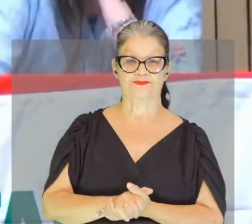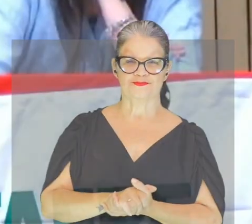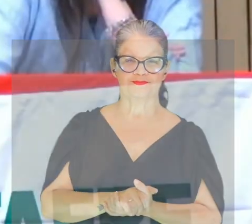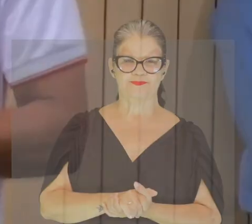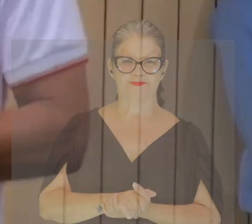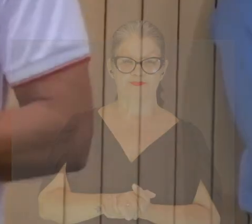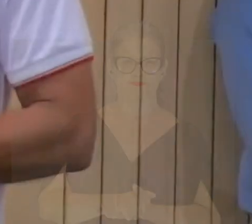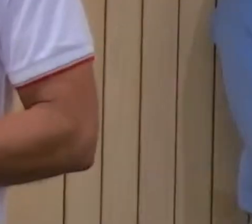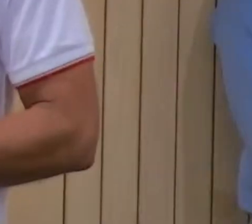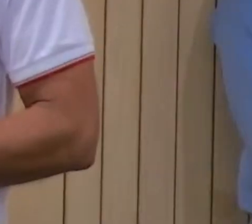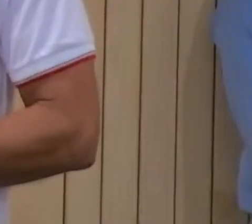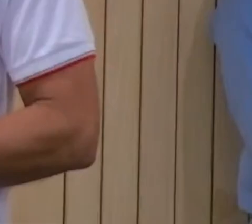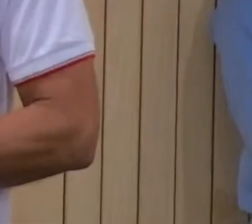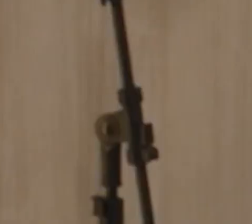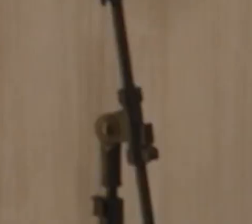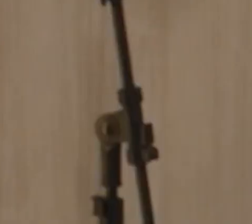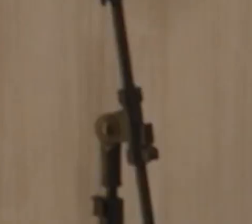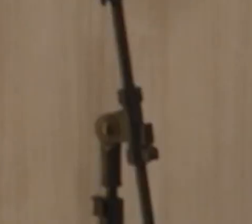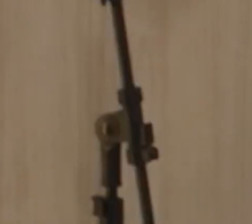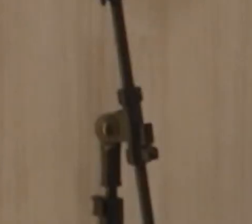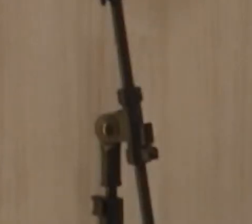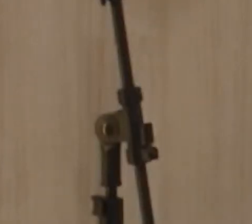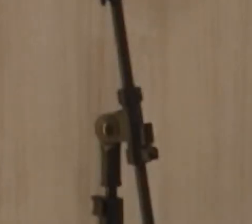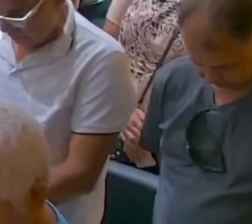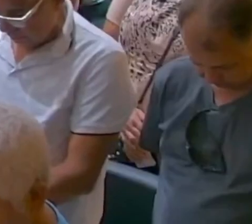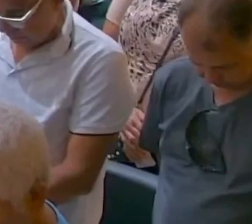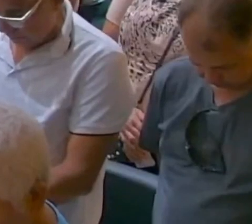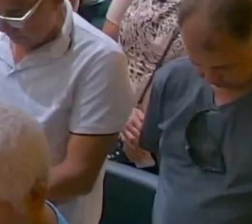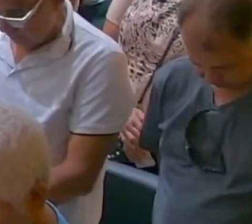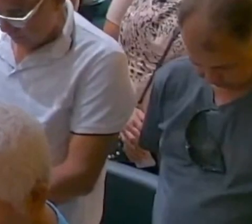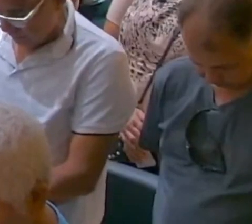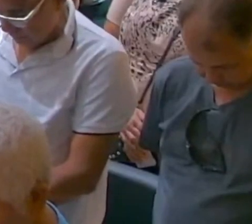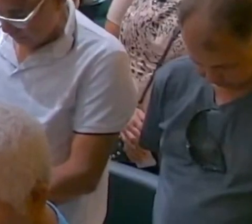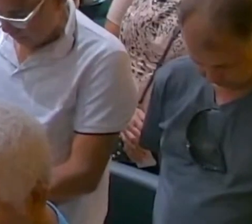E aí E